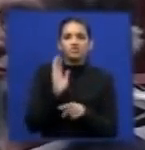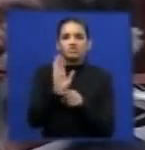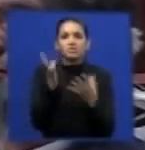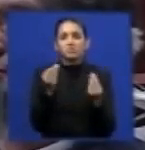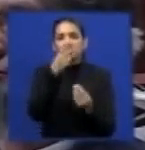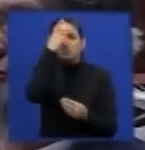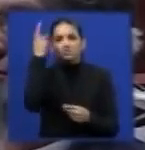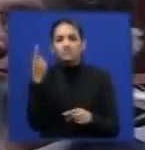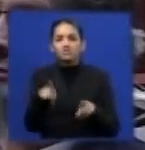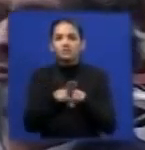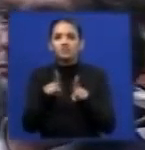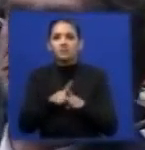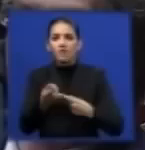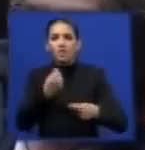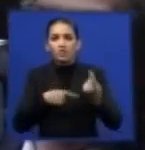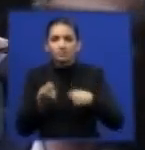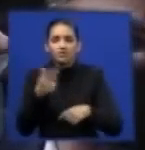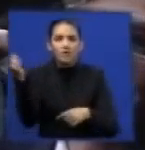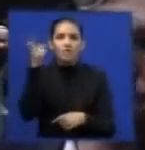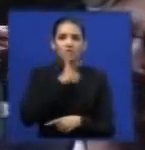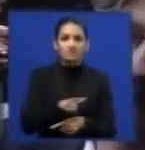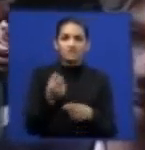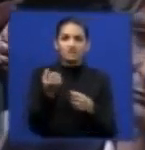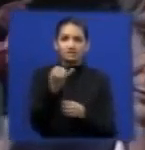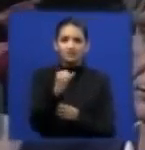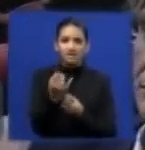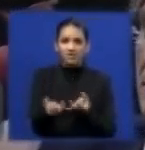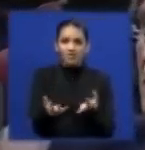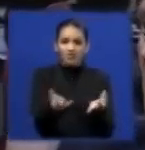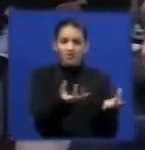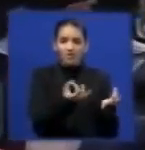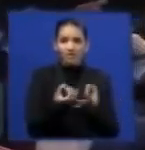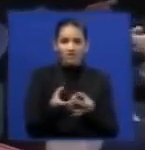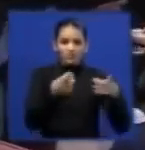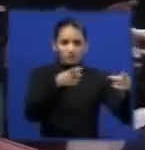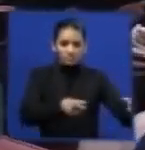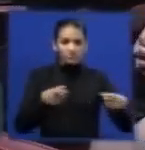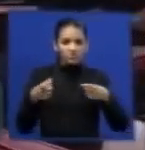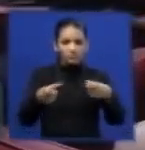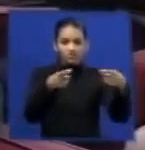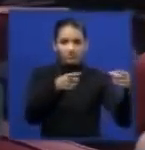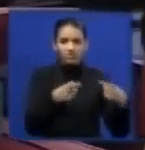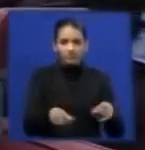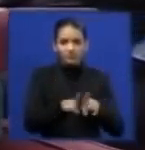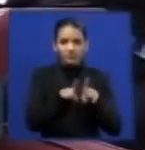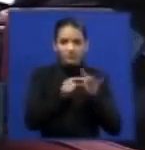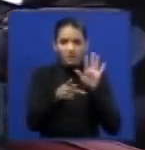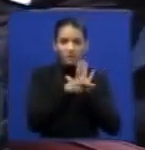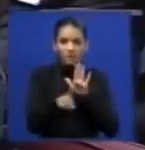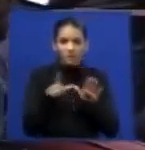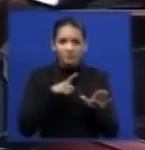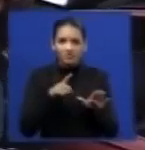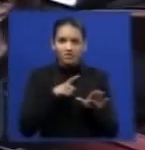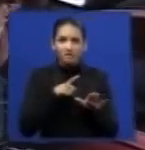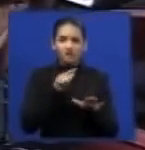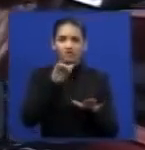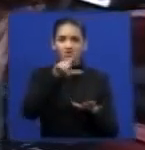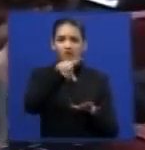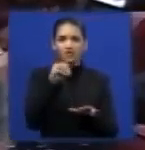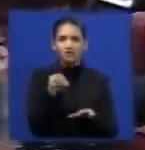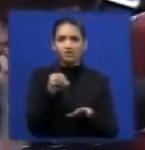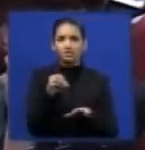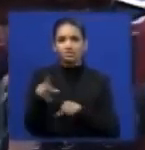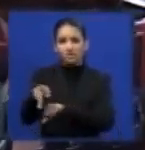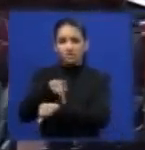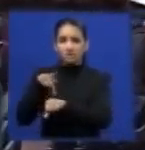dinheiro que nós ganharíamos vendendo espaços e áreas enfim para abrigarmos o lixo de países do